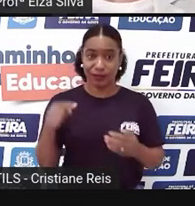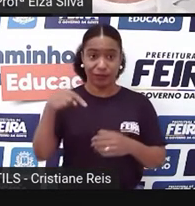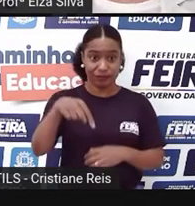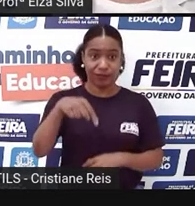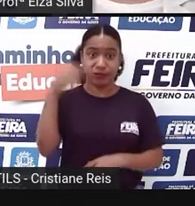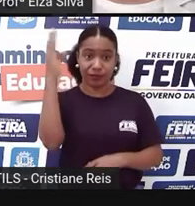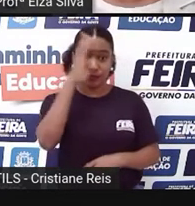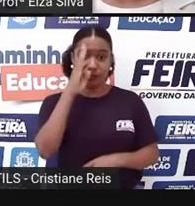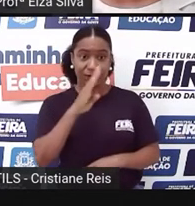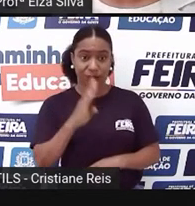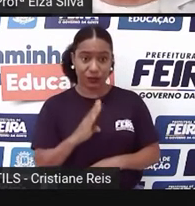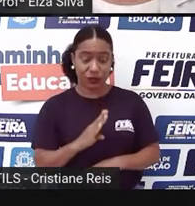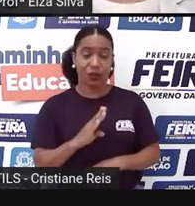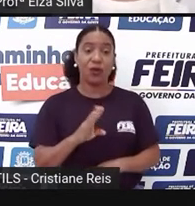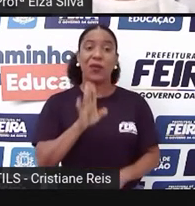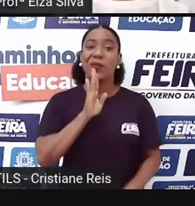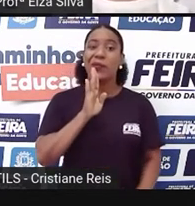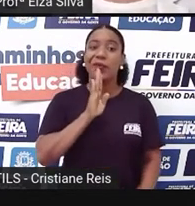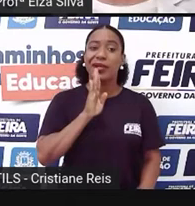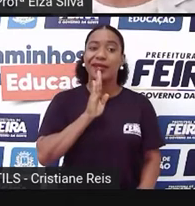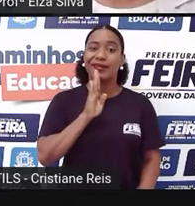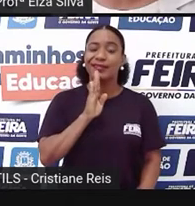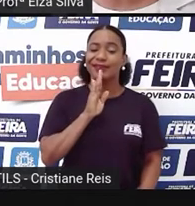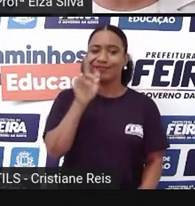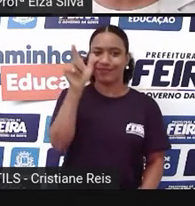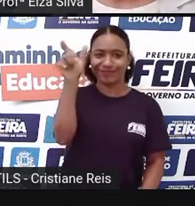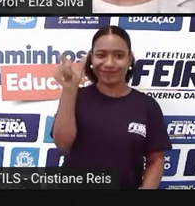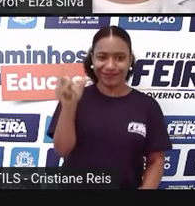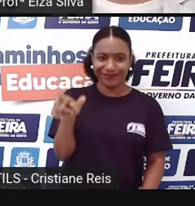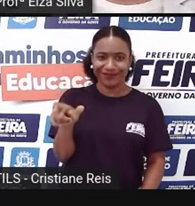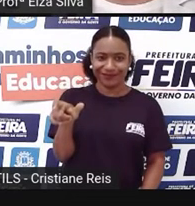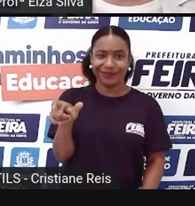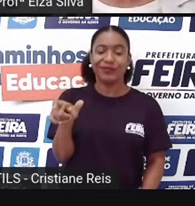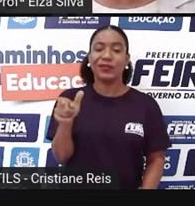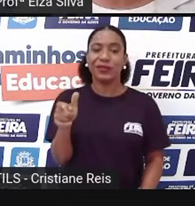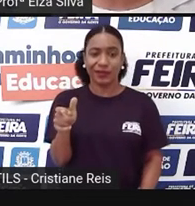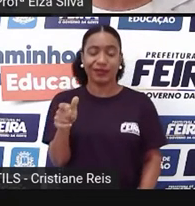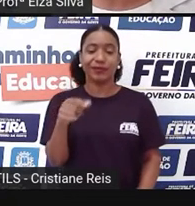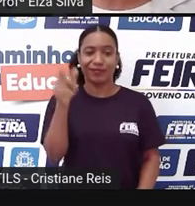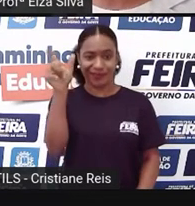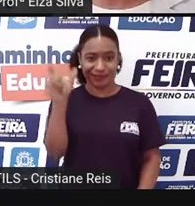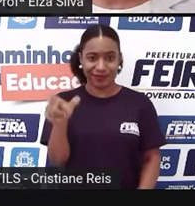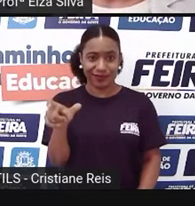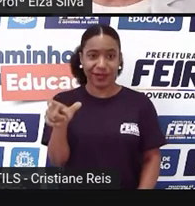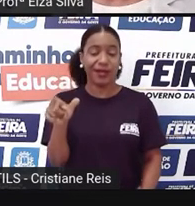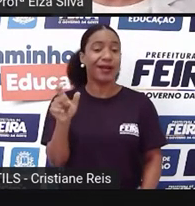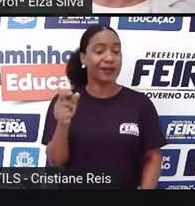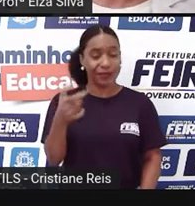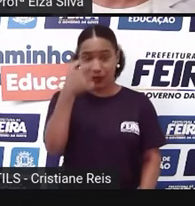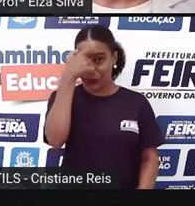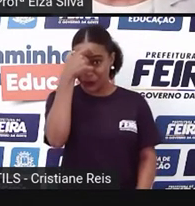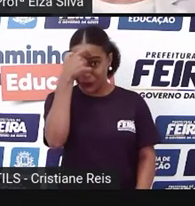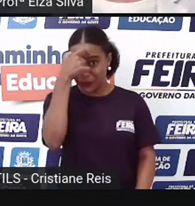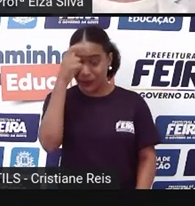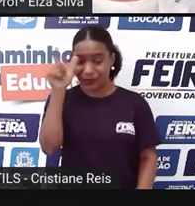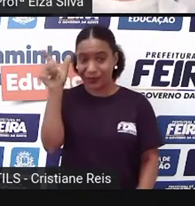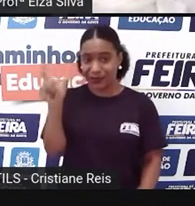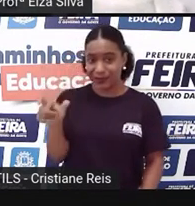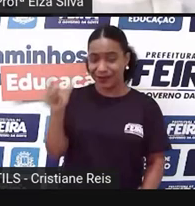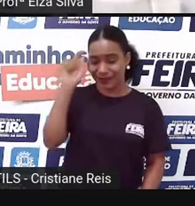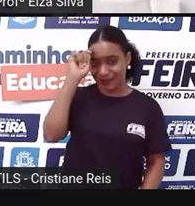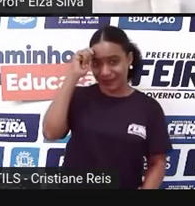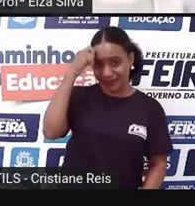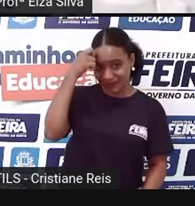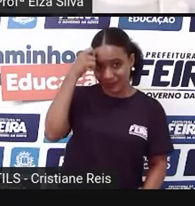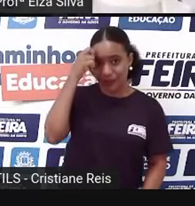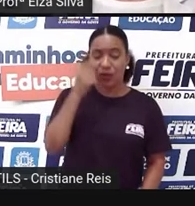essa figura que representa o dia da consciência negra no Brasil. Zumbi, que foi